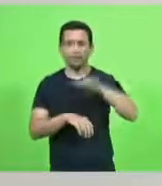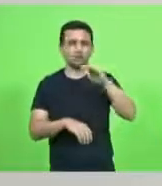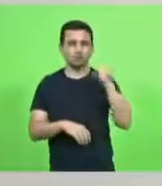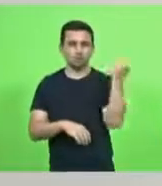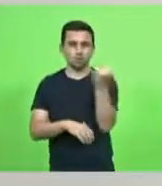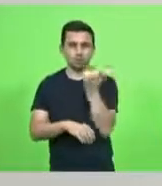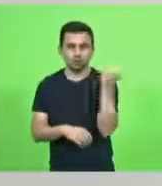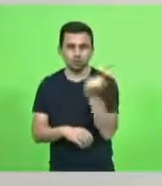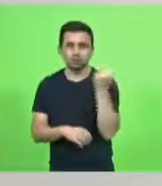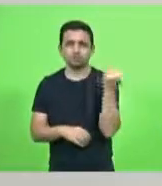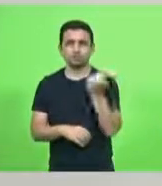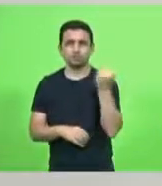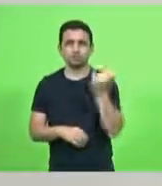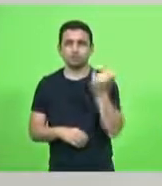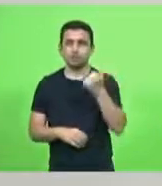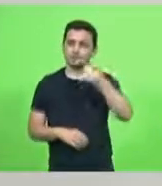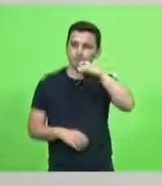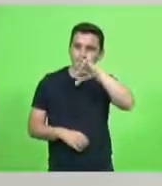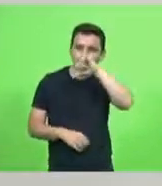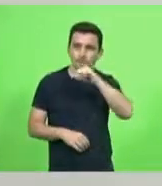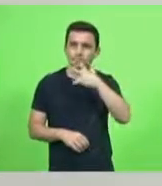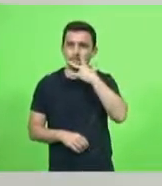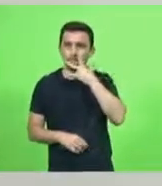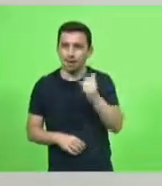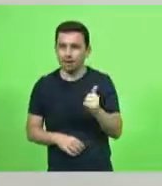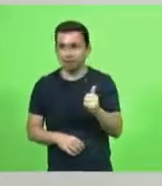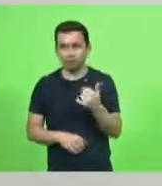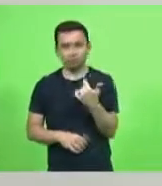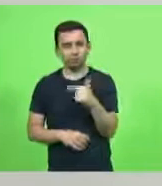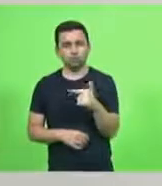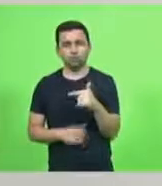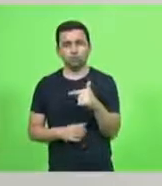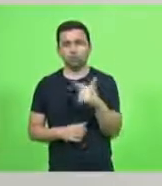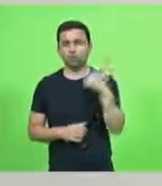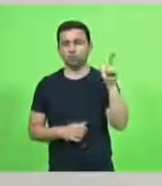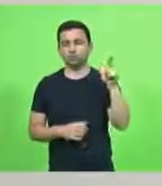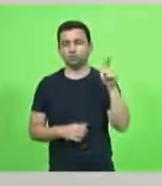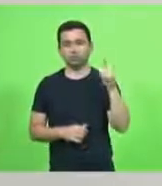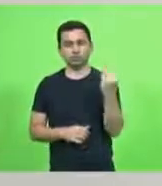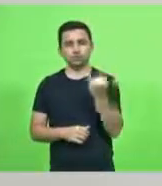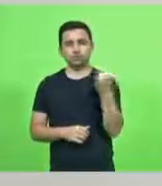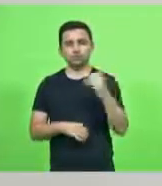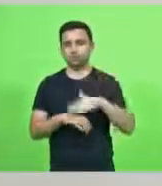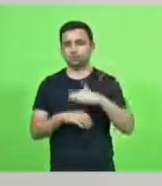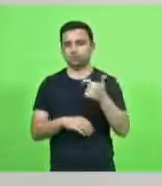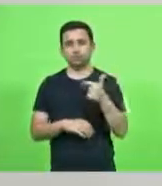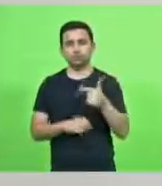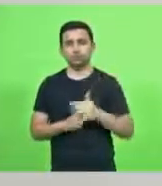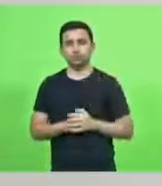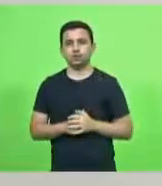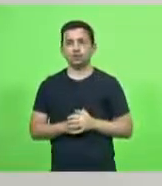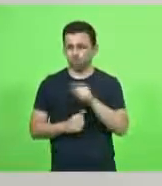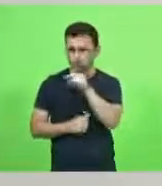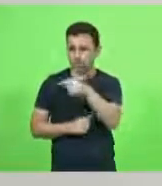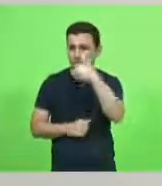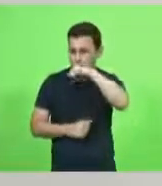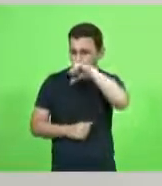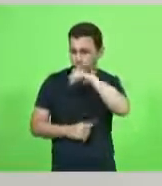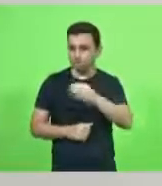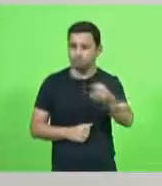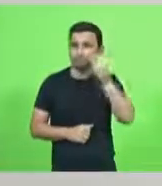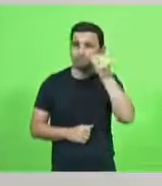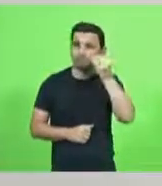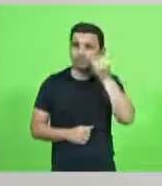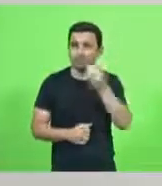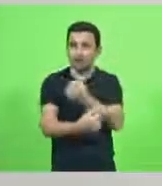na vida do que mãe e pai você que tem sua mãe beije abraça